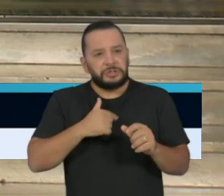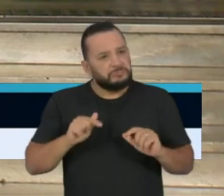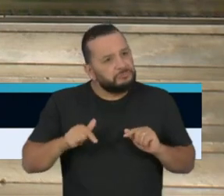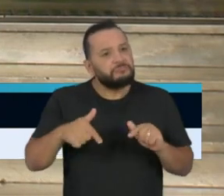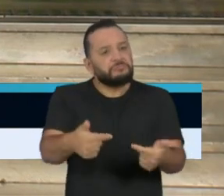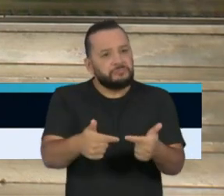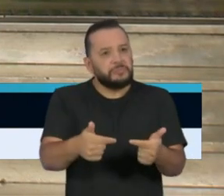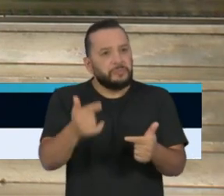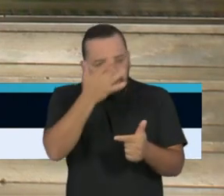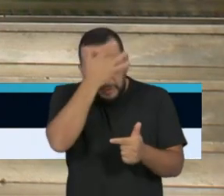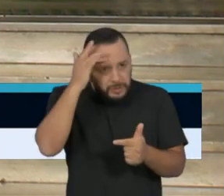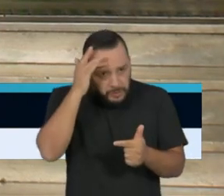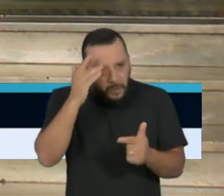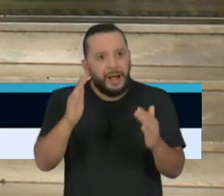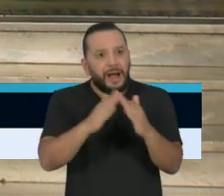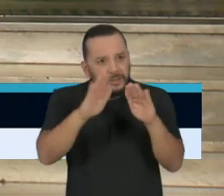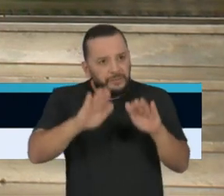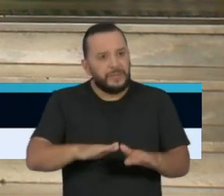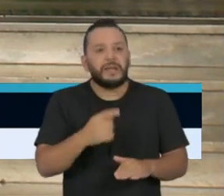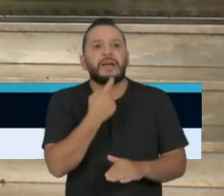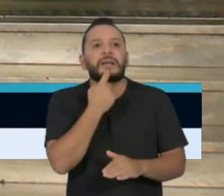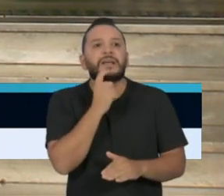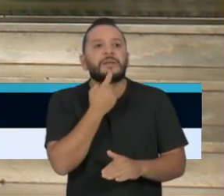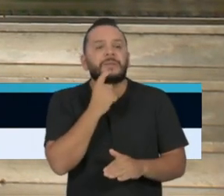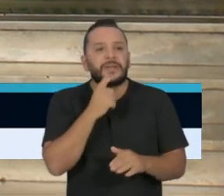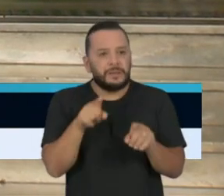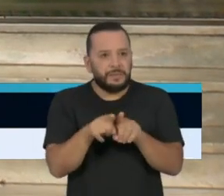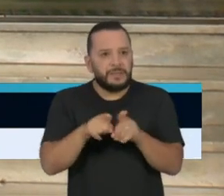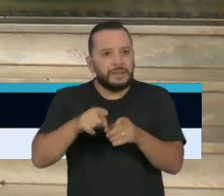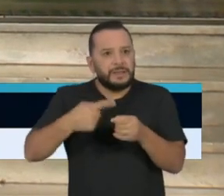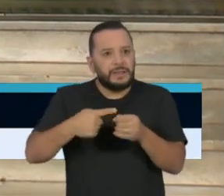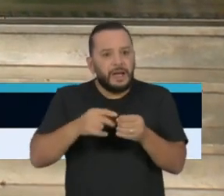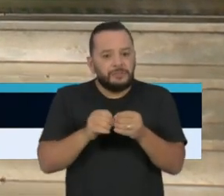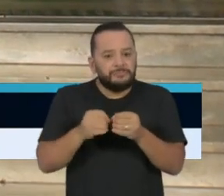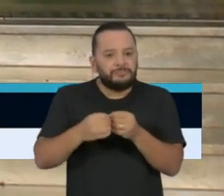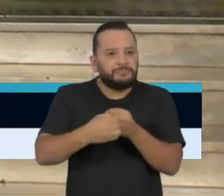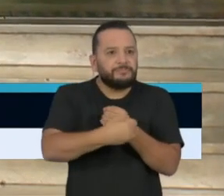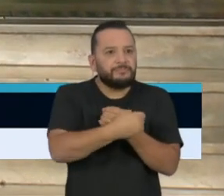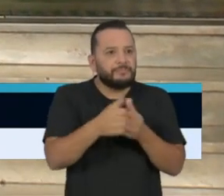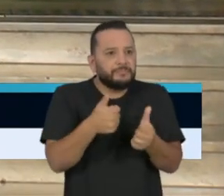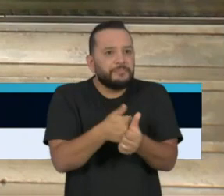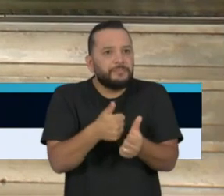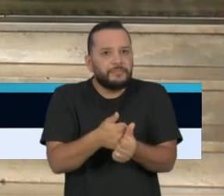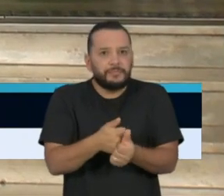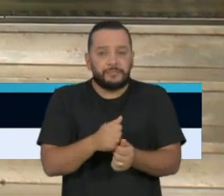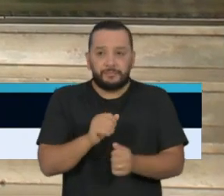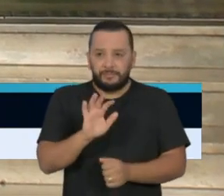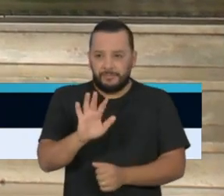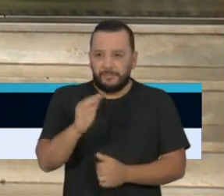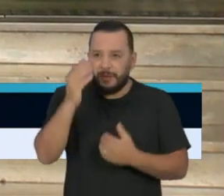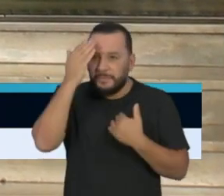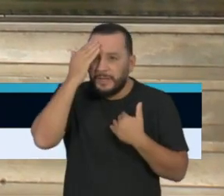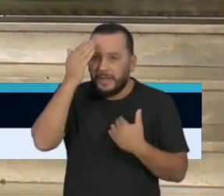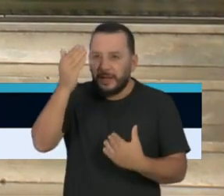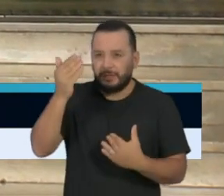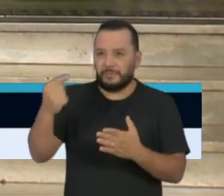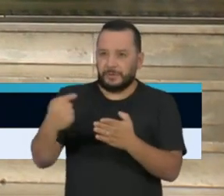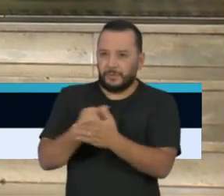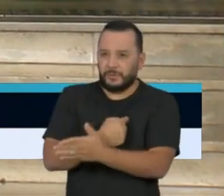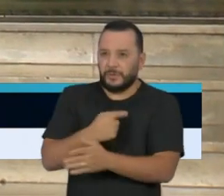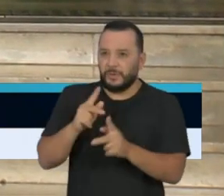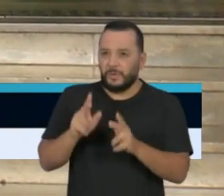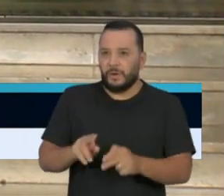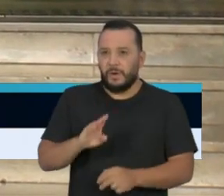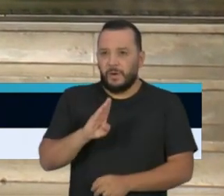região de Campinas e no restante do interior? Fernando, obrigado pela pergunta. Vai um pouco na linha daquilo que o jornalista Bruno